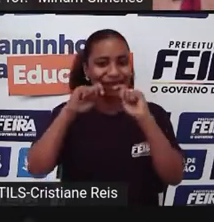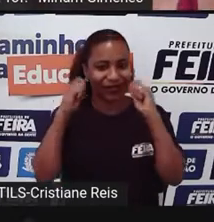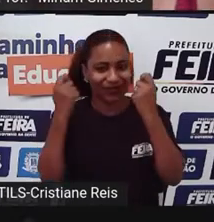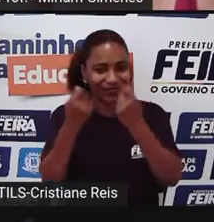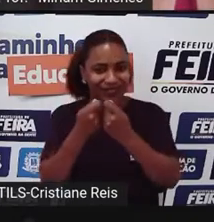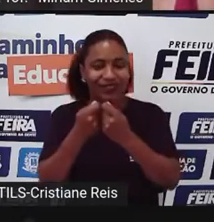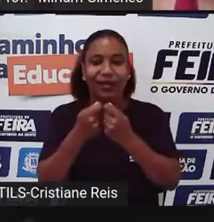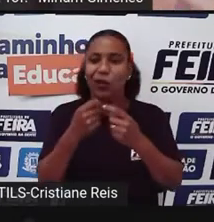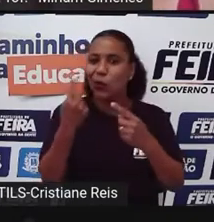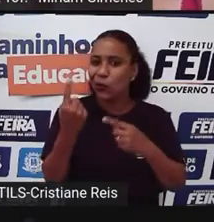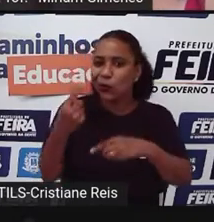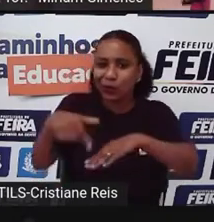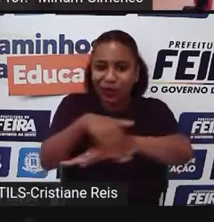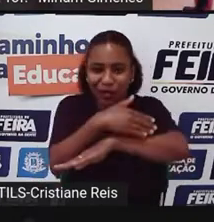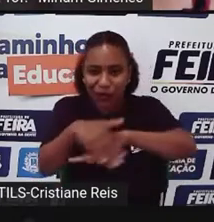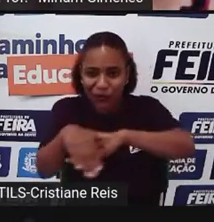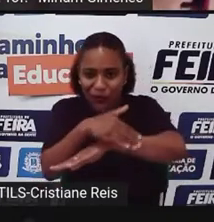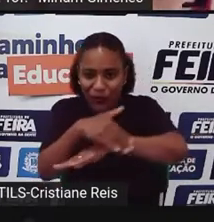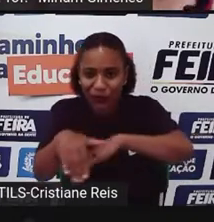da rua